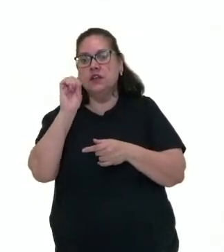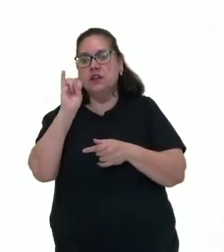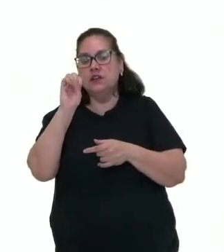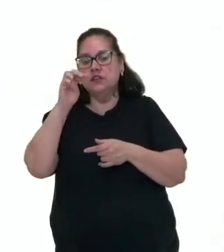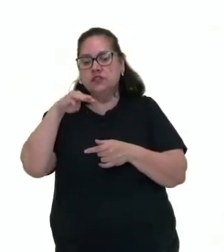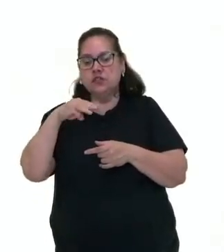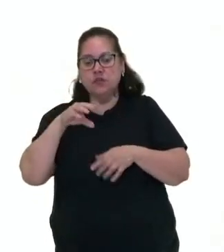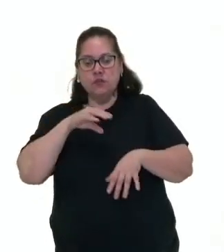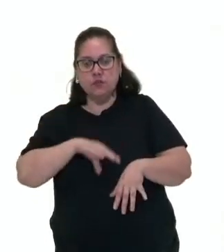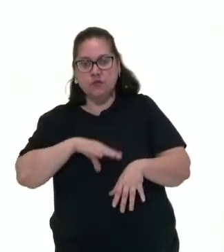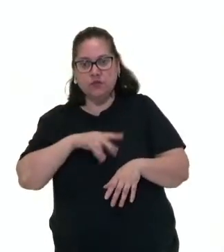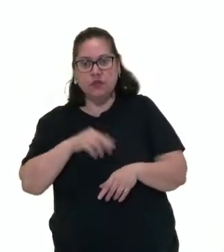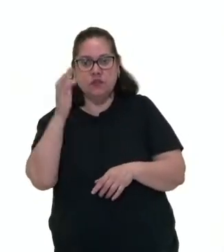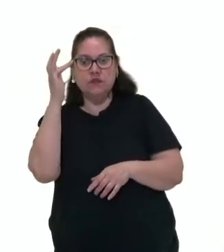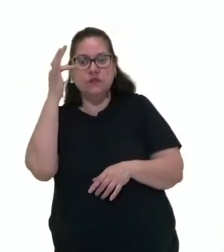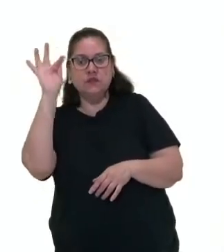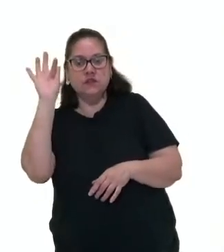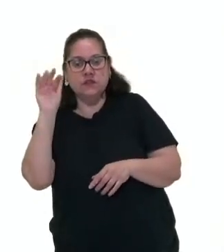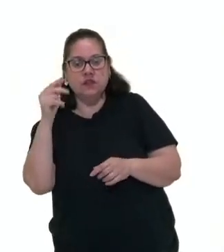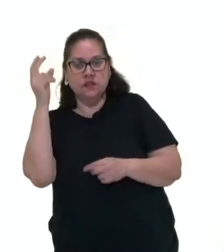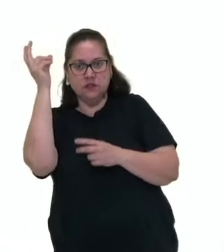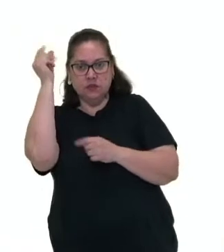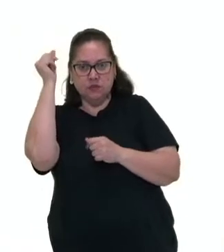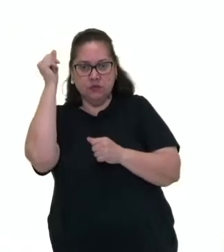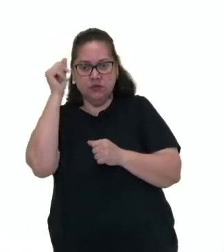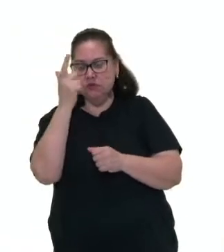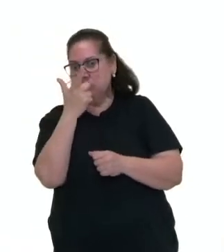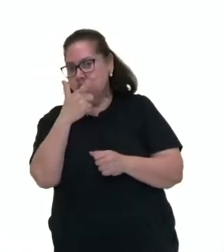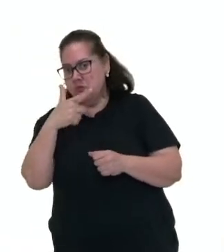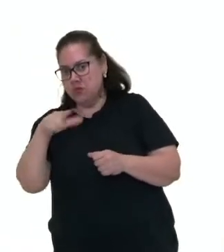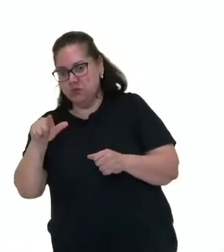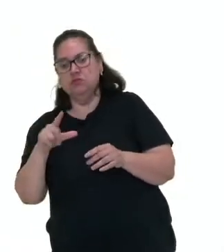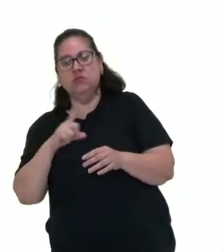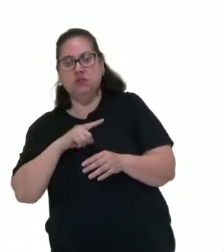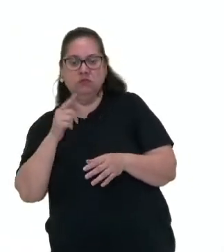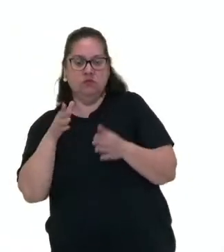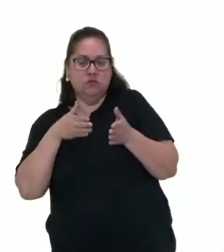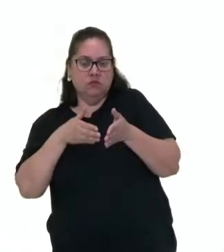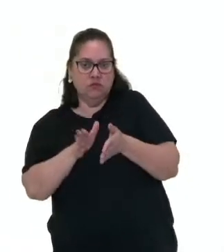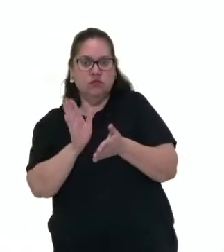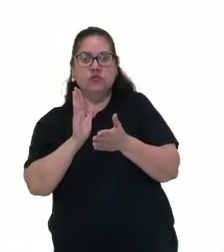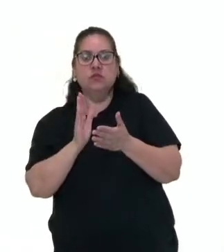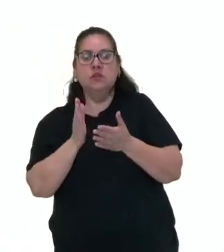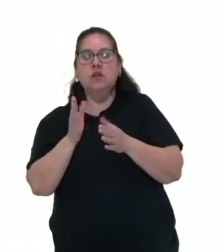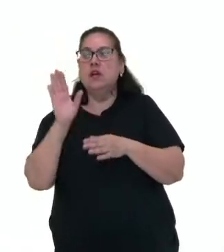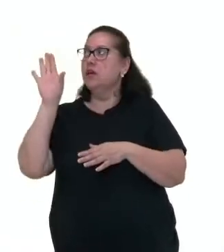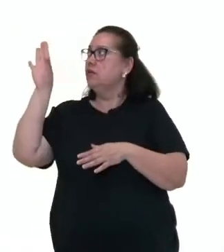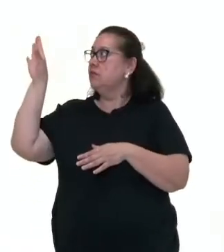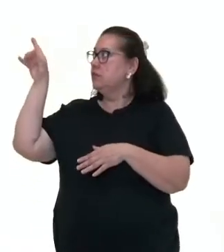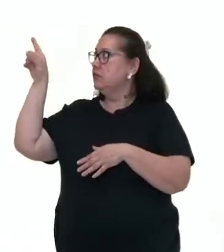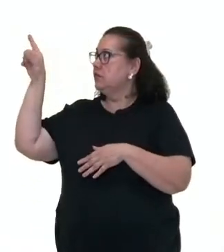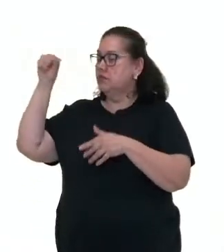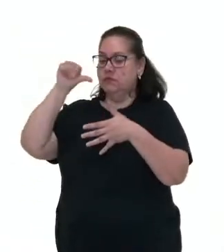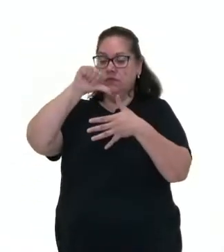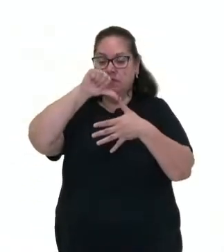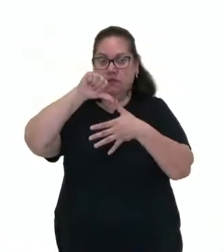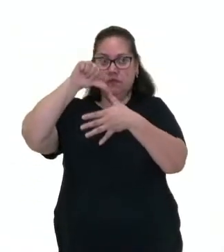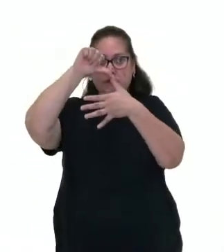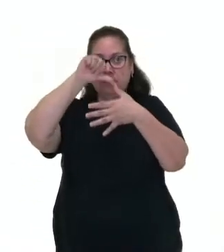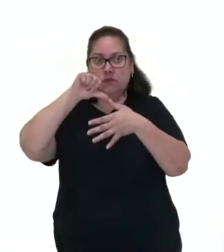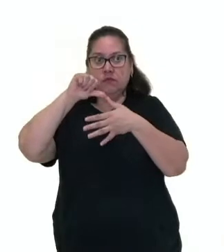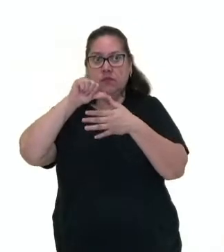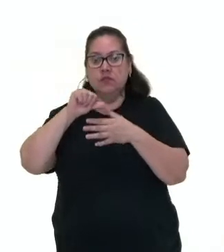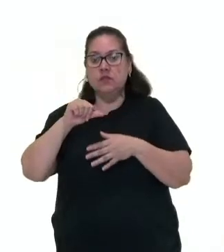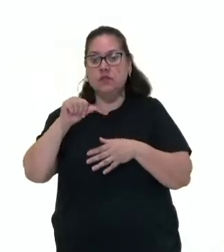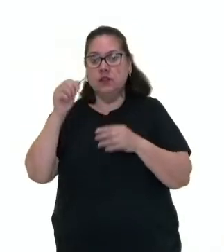francês, o espanhol, são, entre outros, idiomas que descendem do latim. Aqui, o mapa da América Latina contemplando